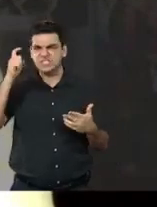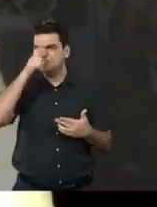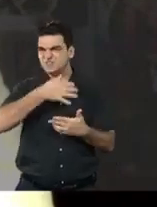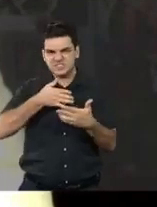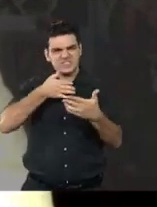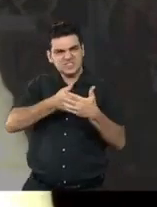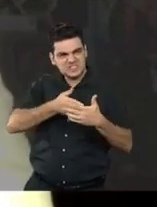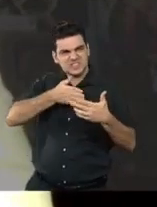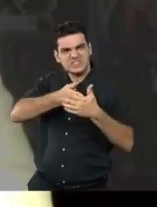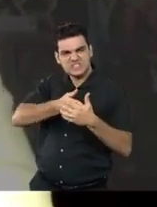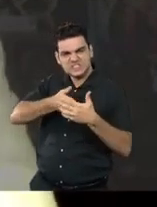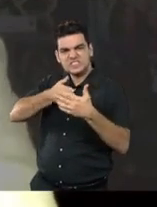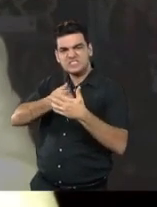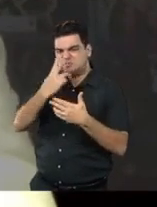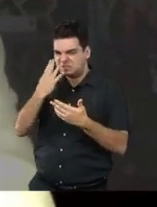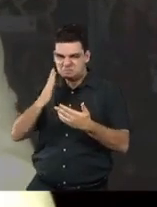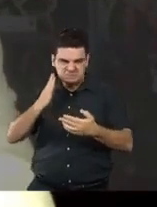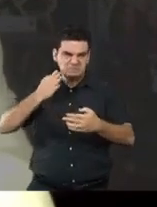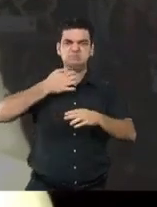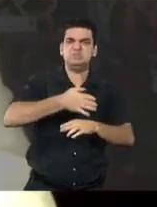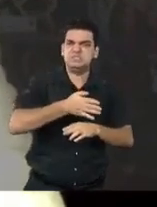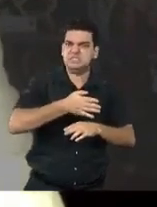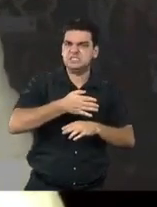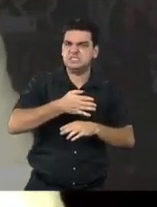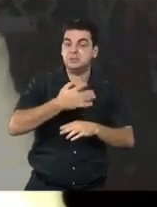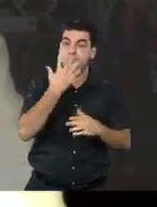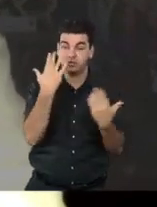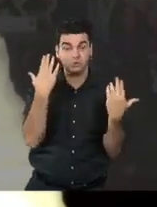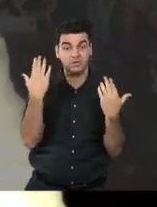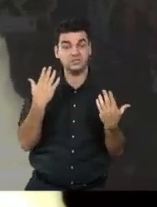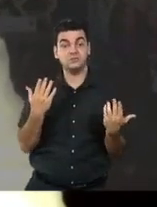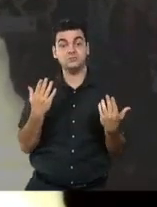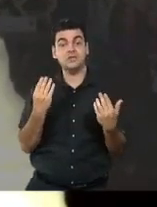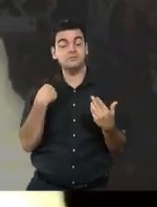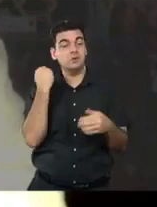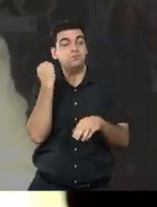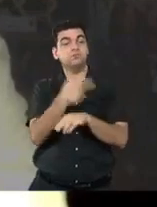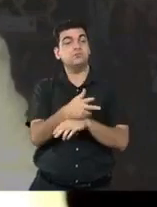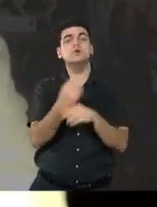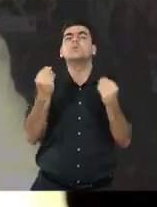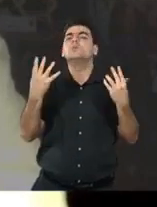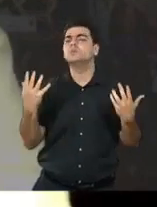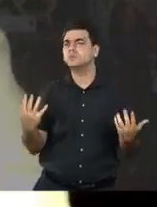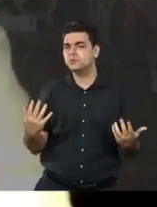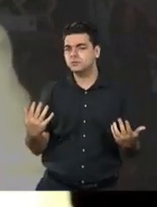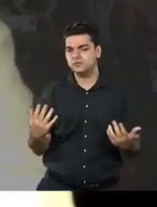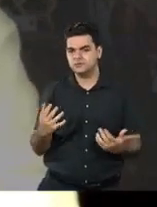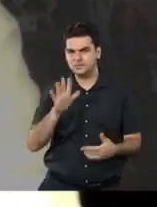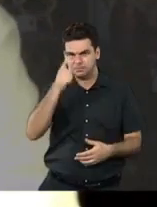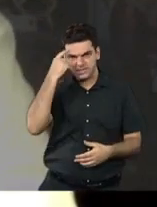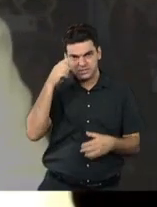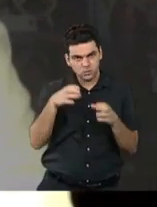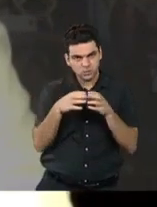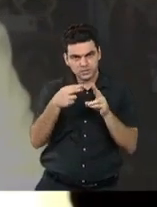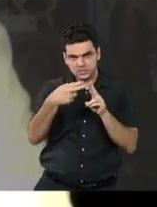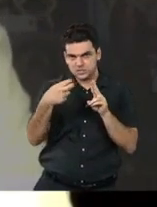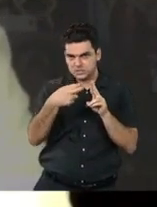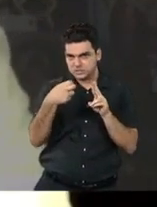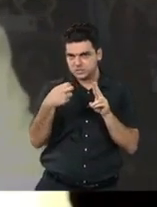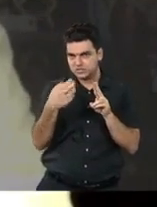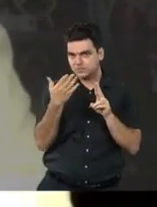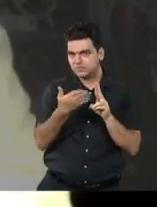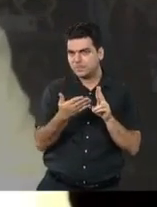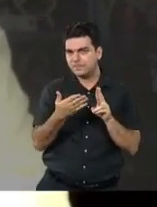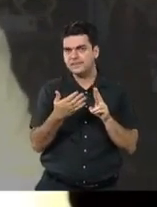tem que... Enfim, pular para conseguir chegar lá. No caso das comunidades indígenas,